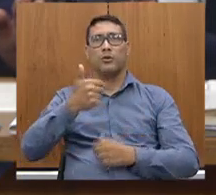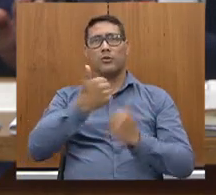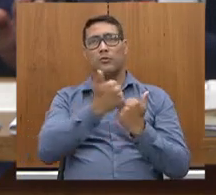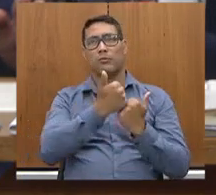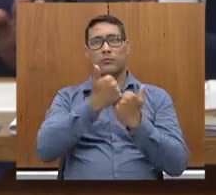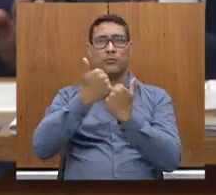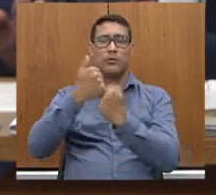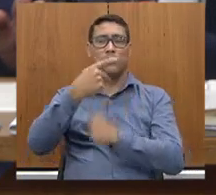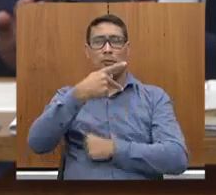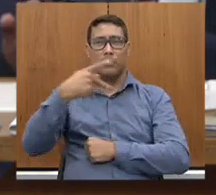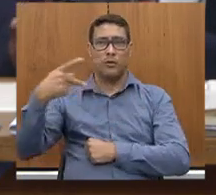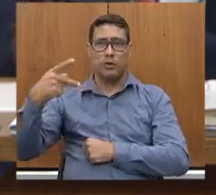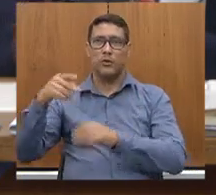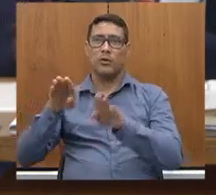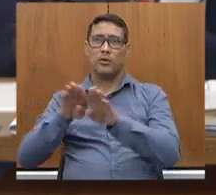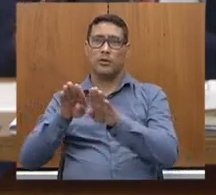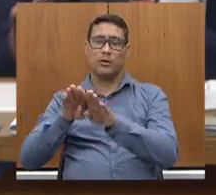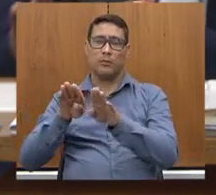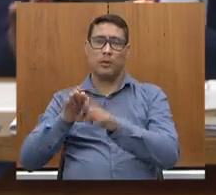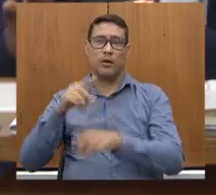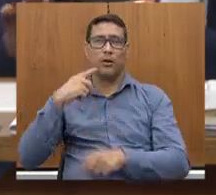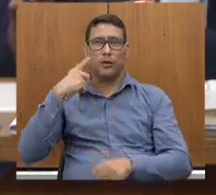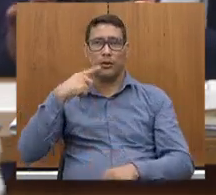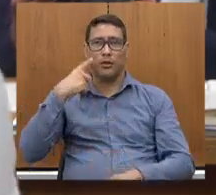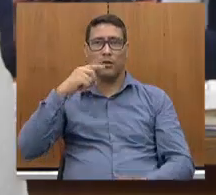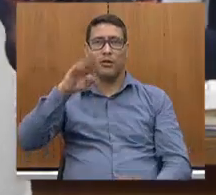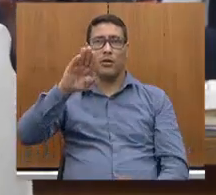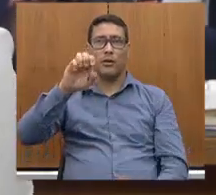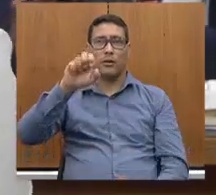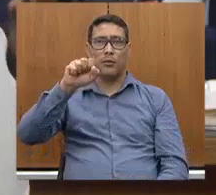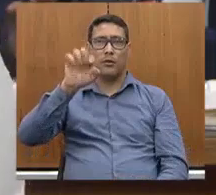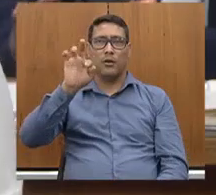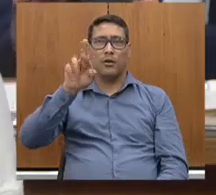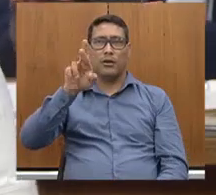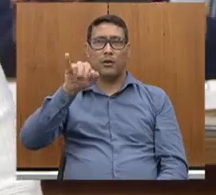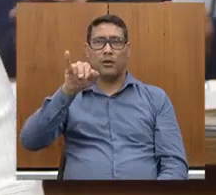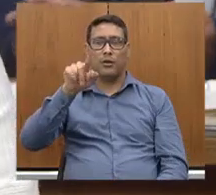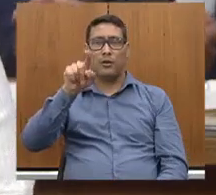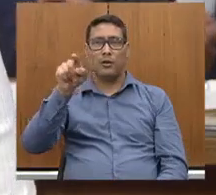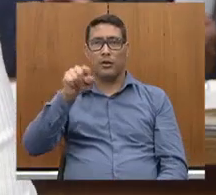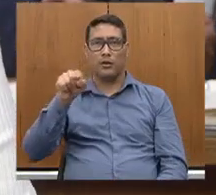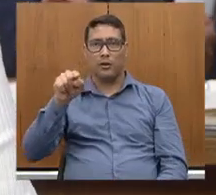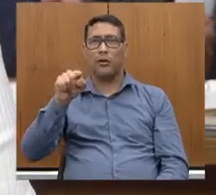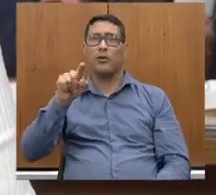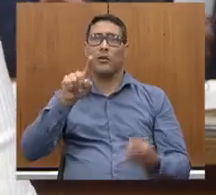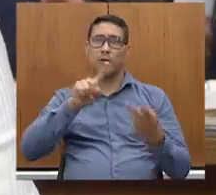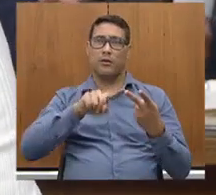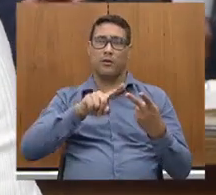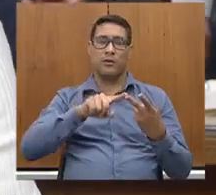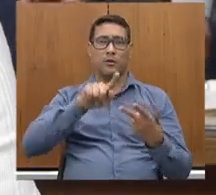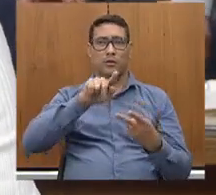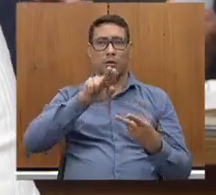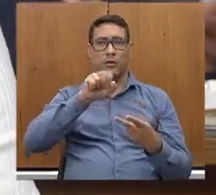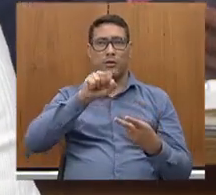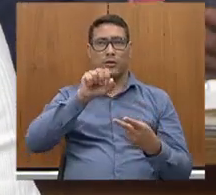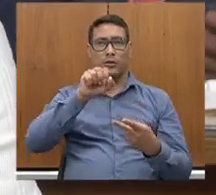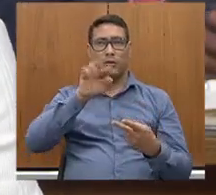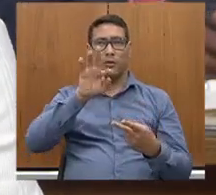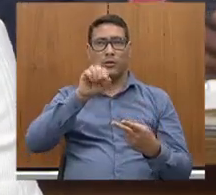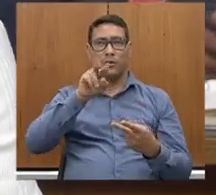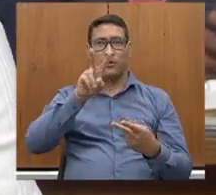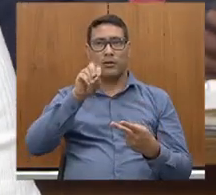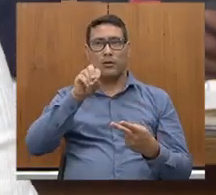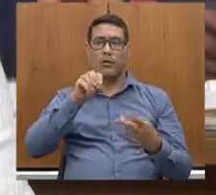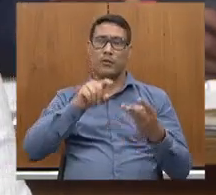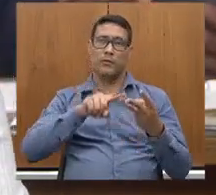deputada Beatriz Serqueira, o meu colega, amigo Gustavo Santana, o querido Dalmo